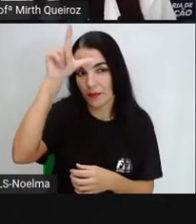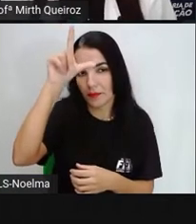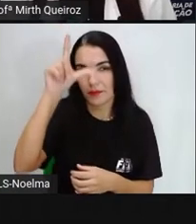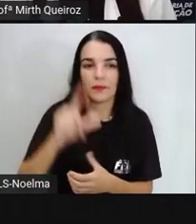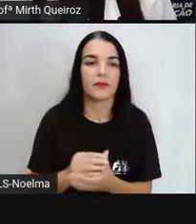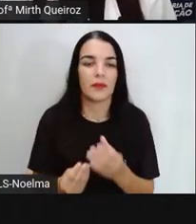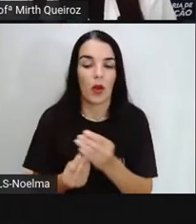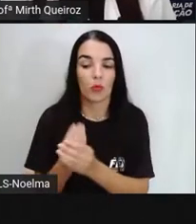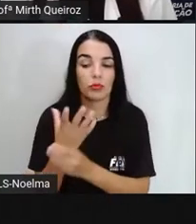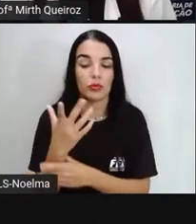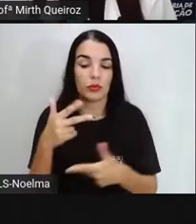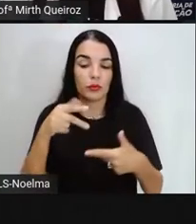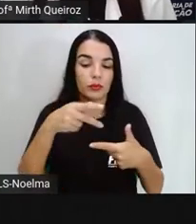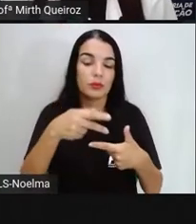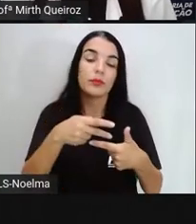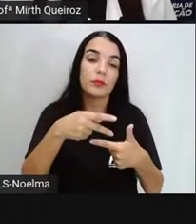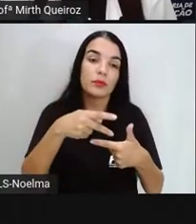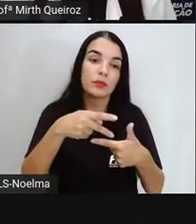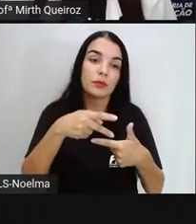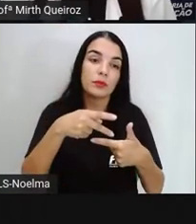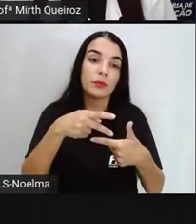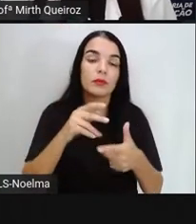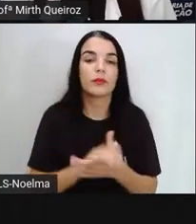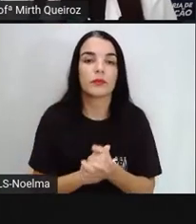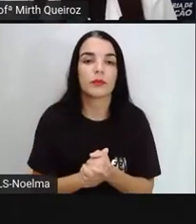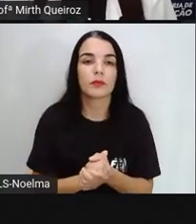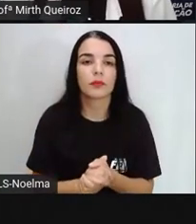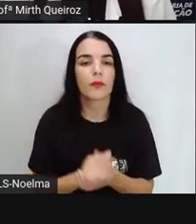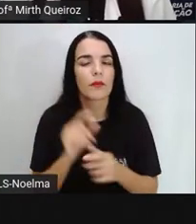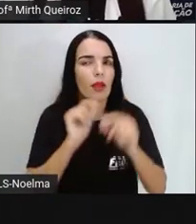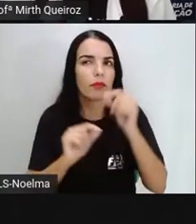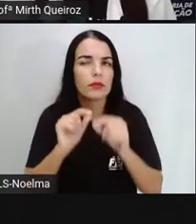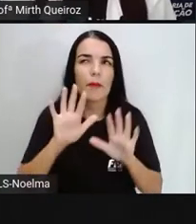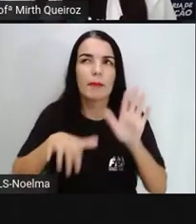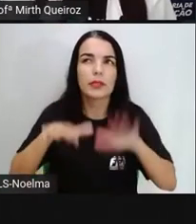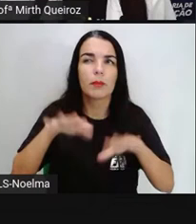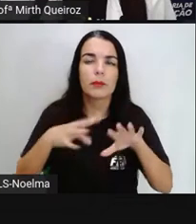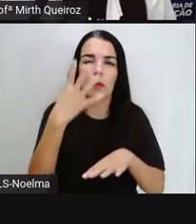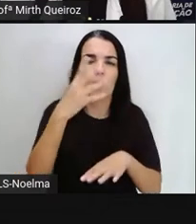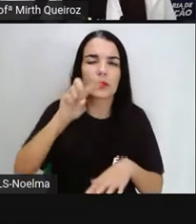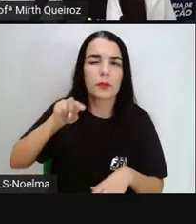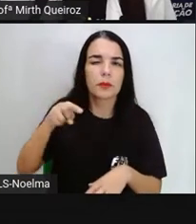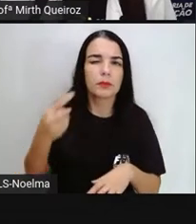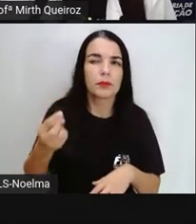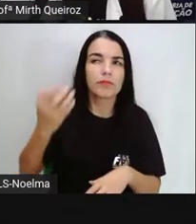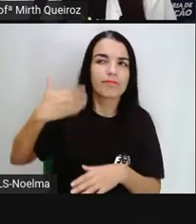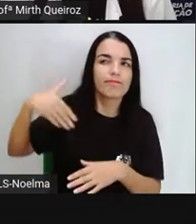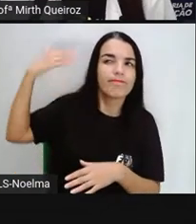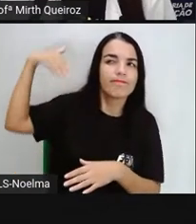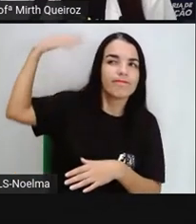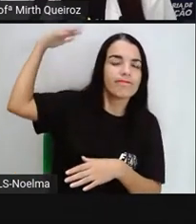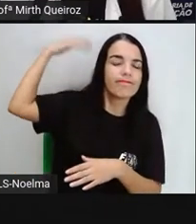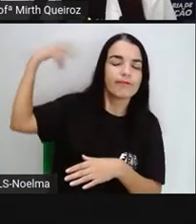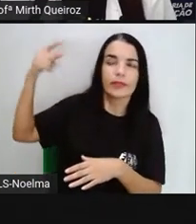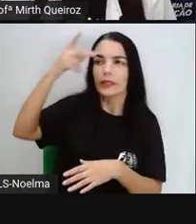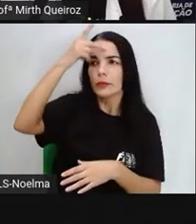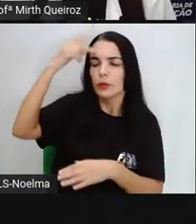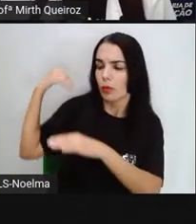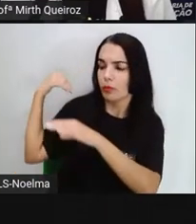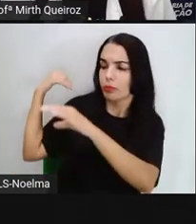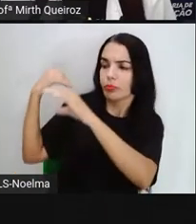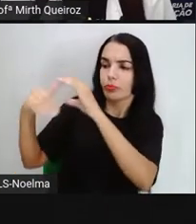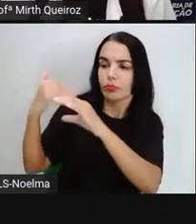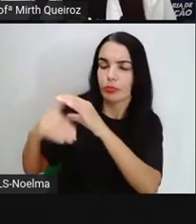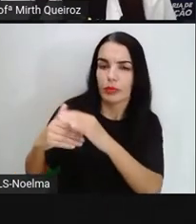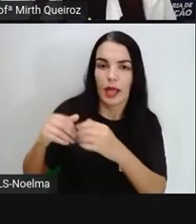surgiu o tangram. O mensageiro e o imperador. Há cerca de 4 mil anos atrás, o mensageiro partiu o